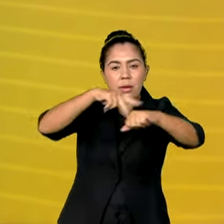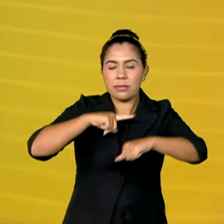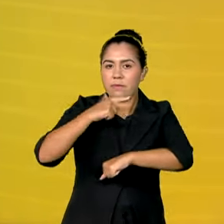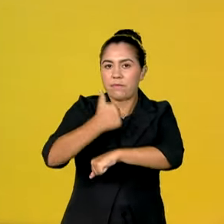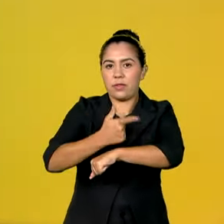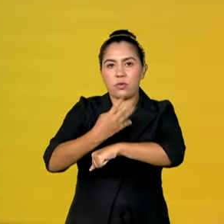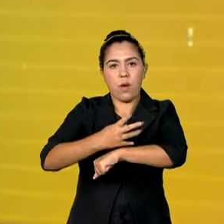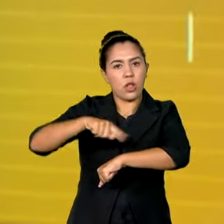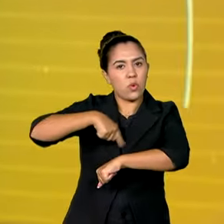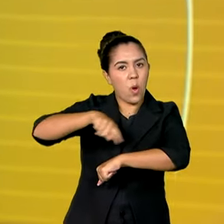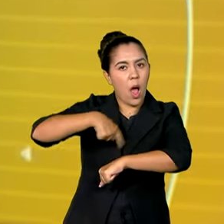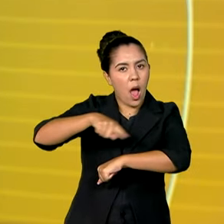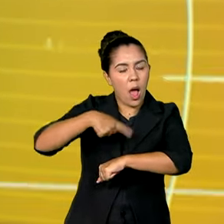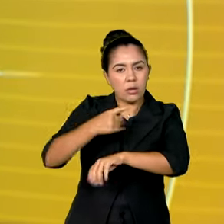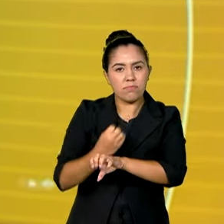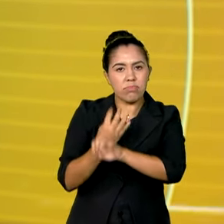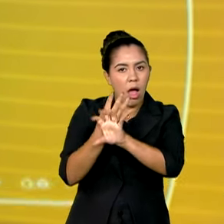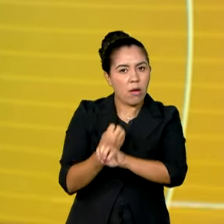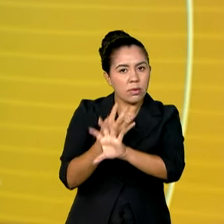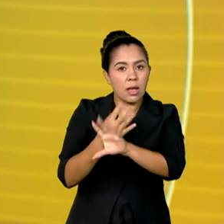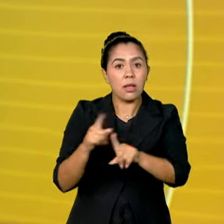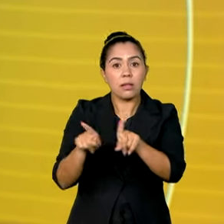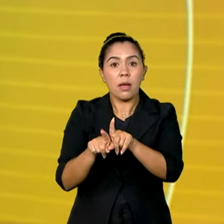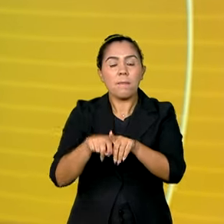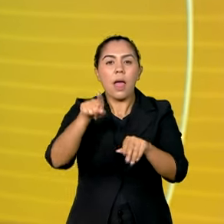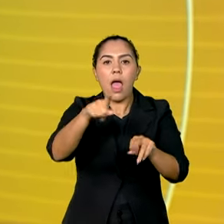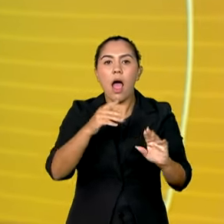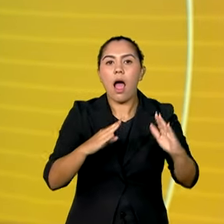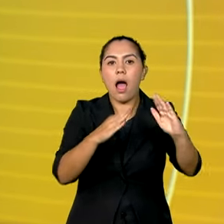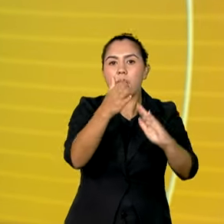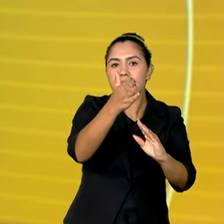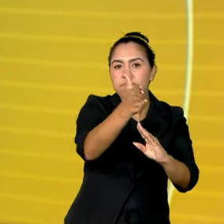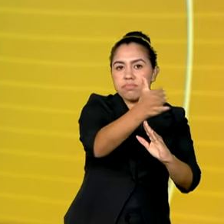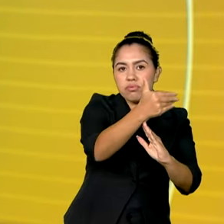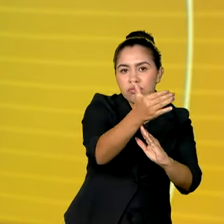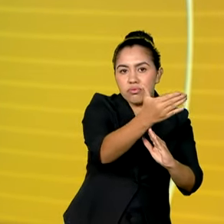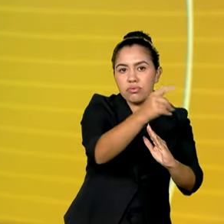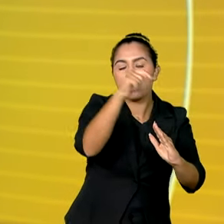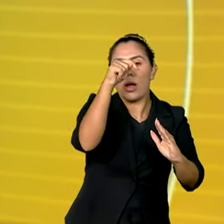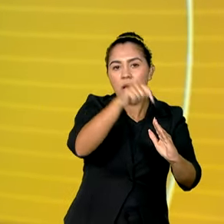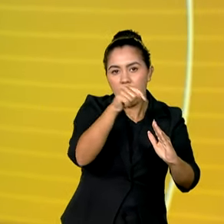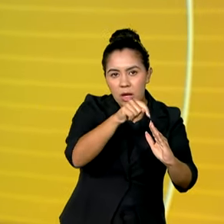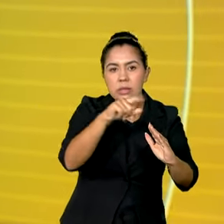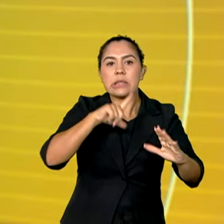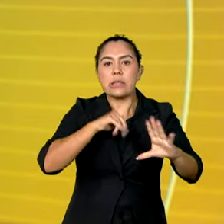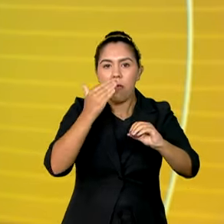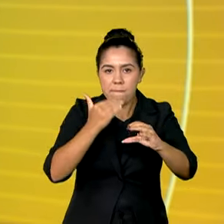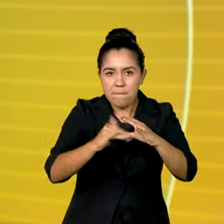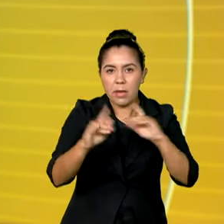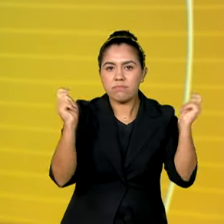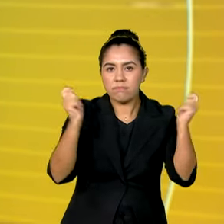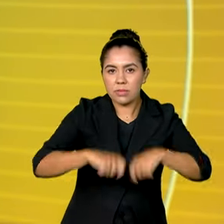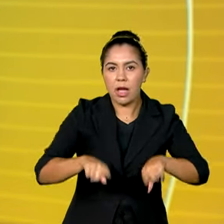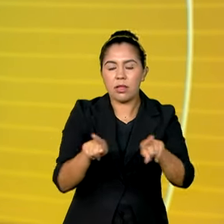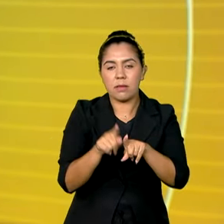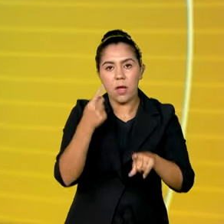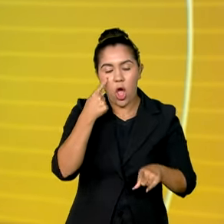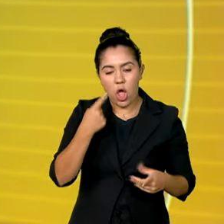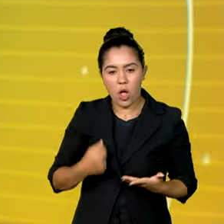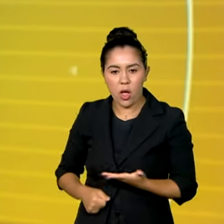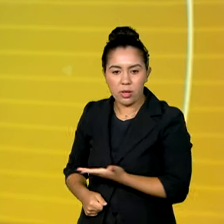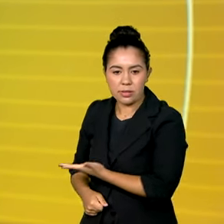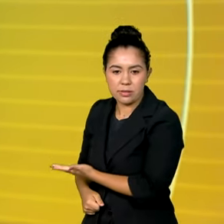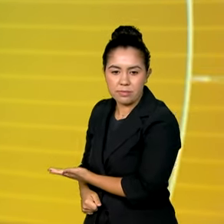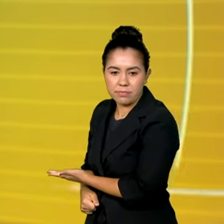24 horas. A Embaixada em Beirute está também disponível pelos e-mails consular.beirute.itamaraty